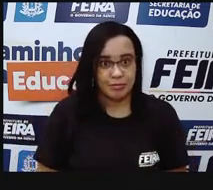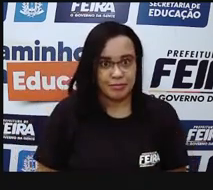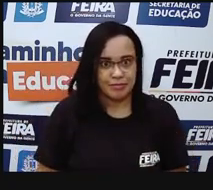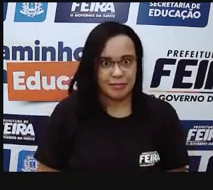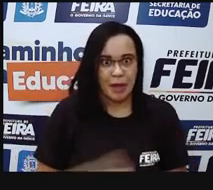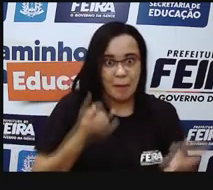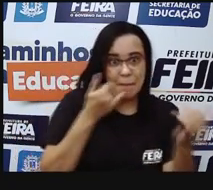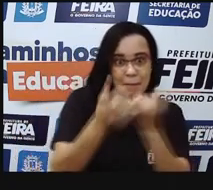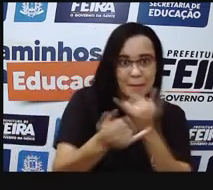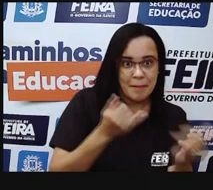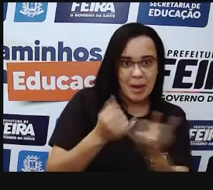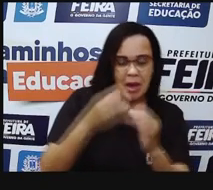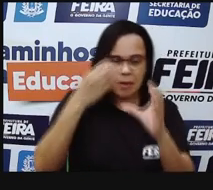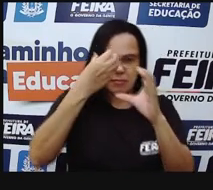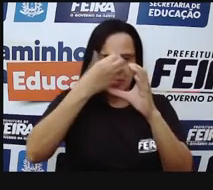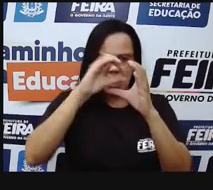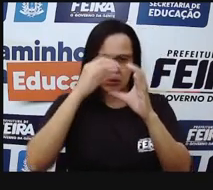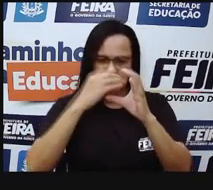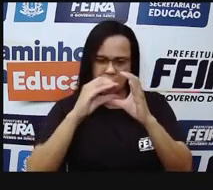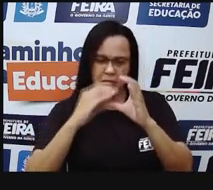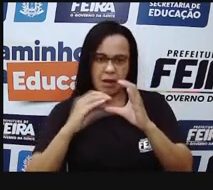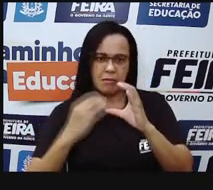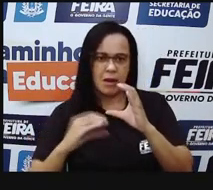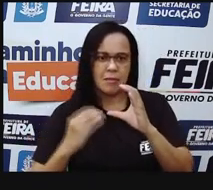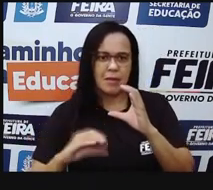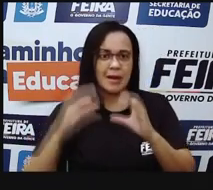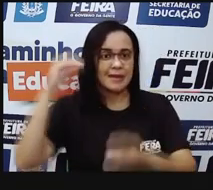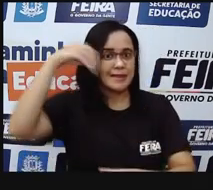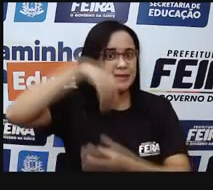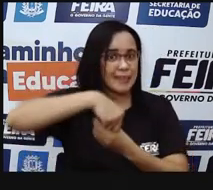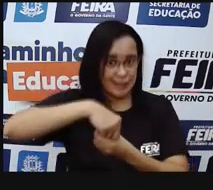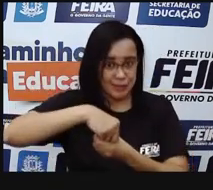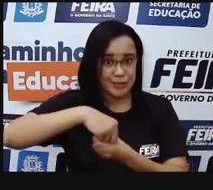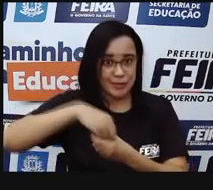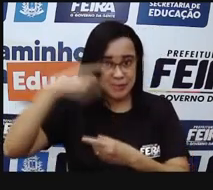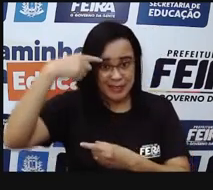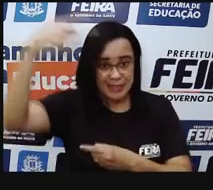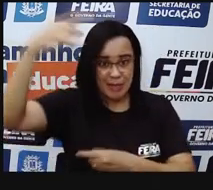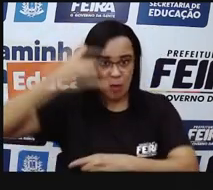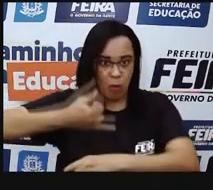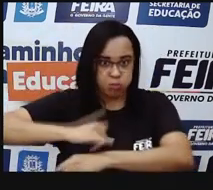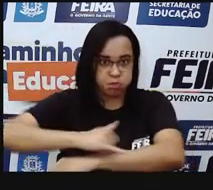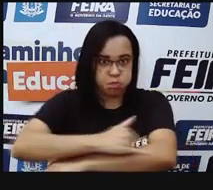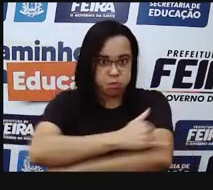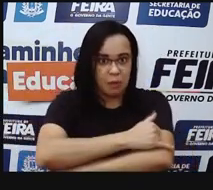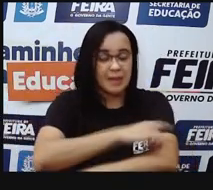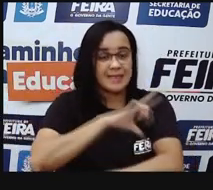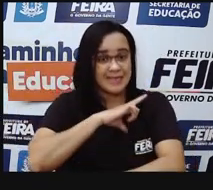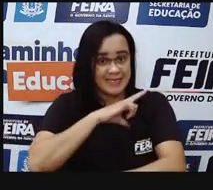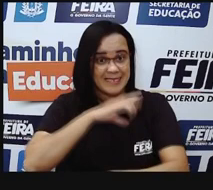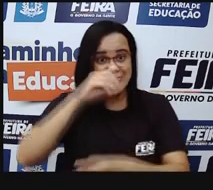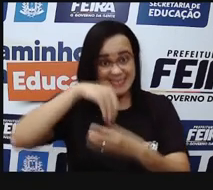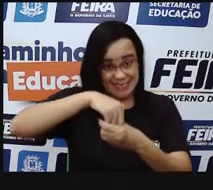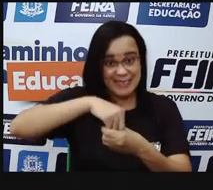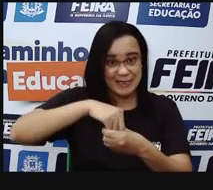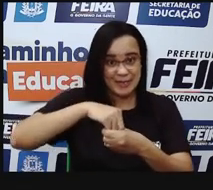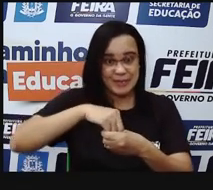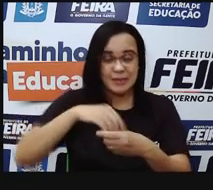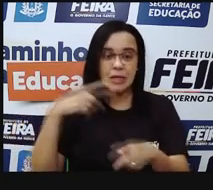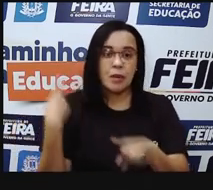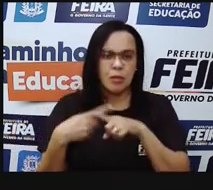de tecido adiposo. E é isso, Pró? Tecido adiposo, uma gordura, né? Que amortece,